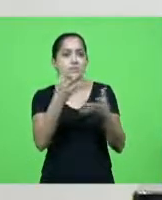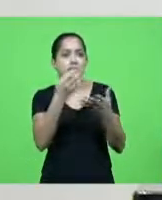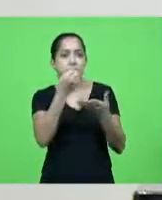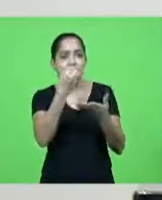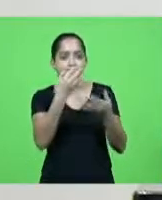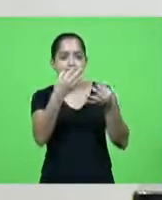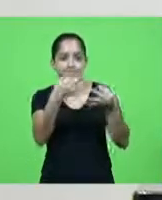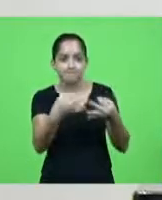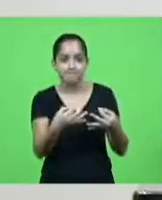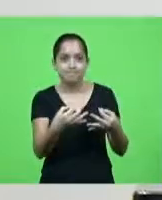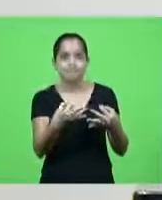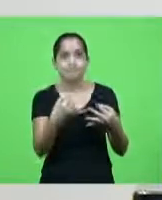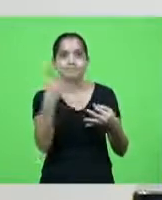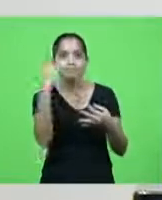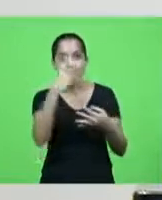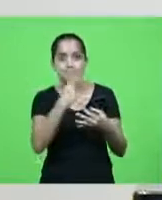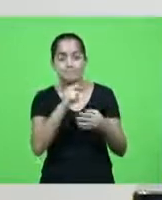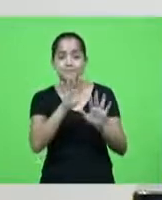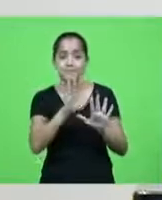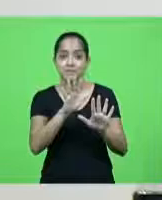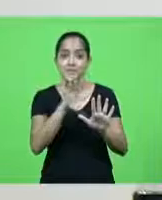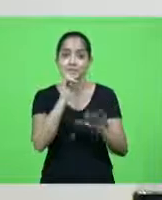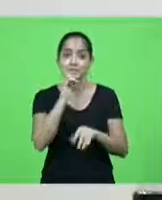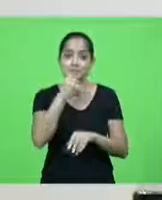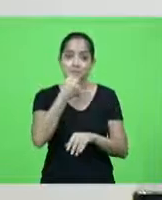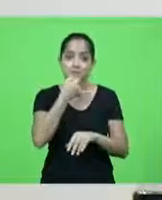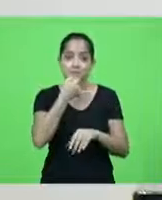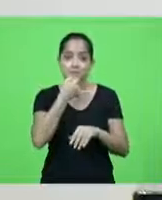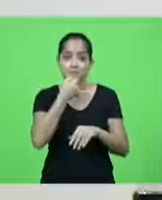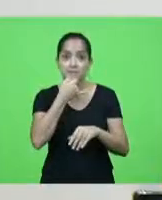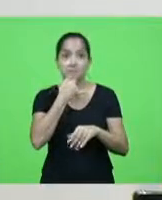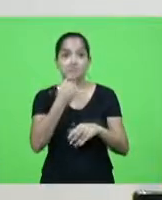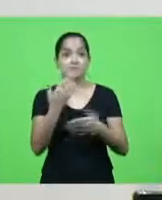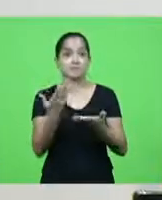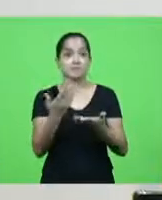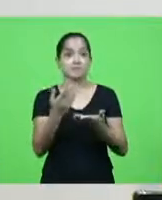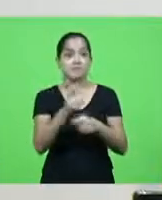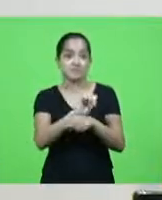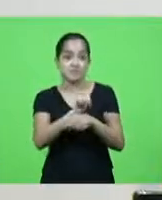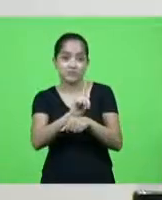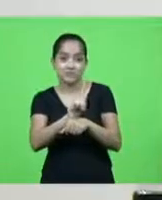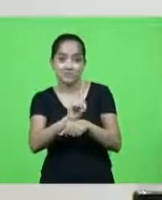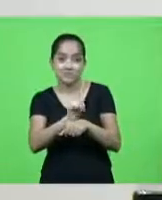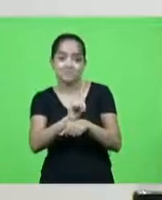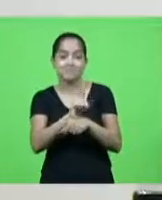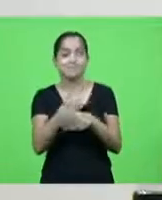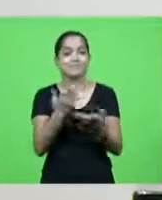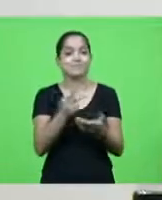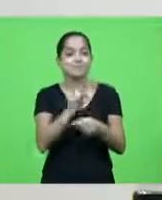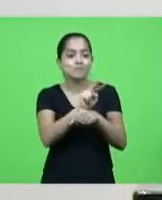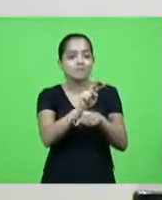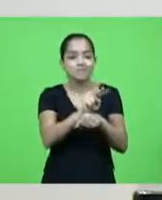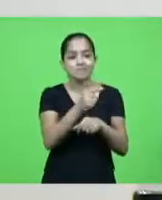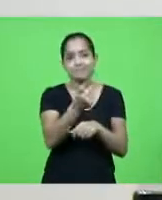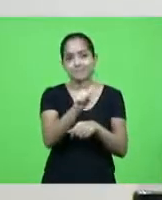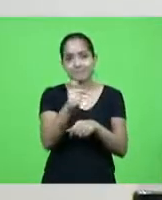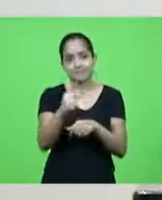mas infelizmente as últimas gestões não tiveram esse cuidado mas mesmo assim